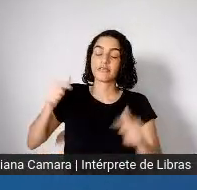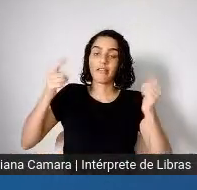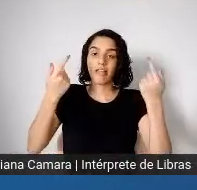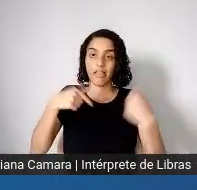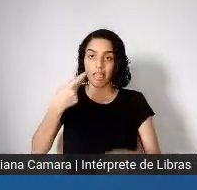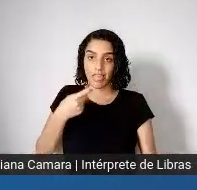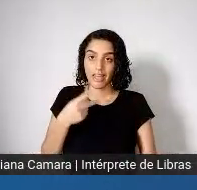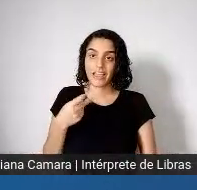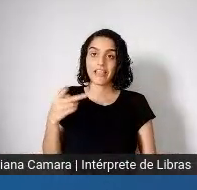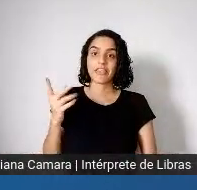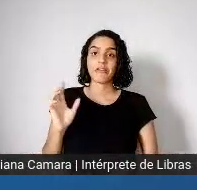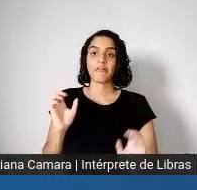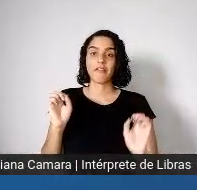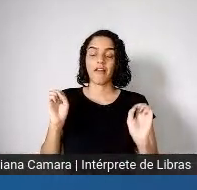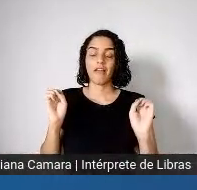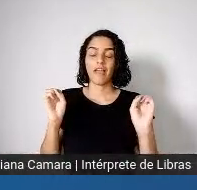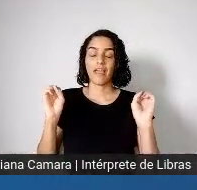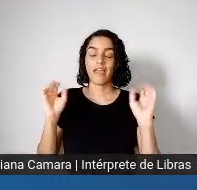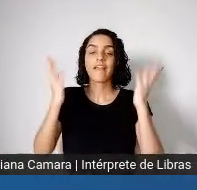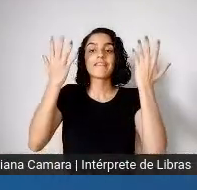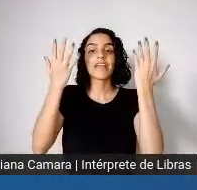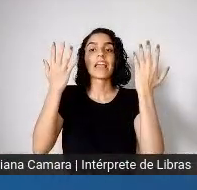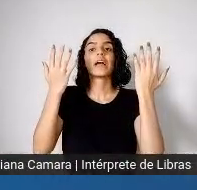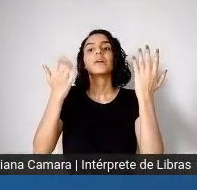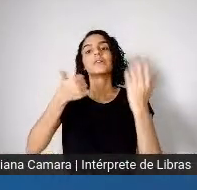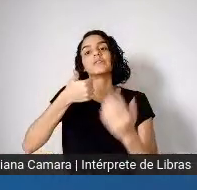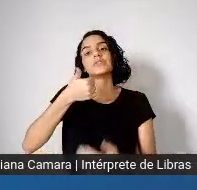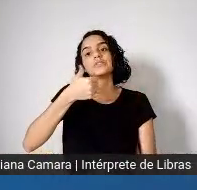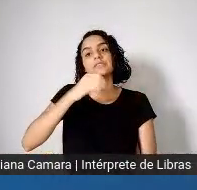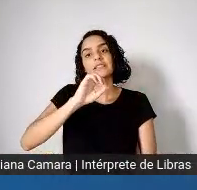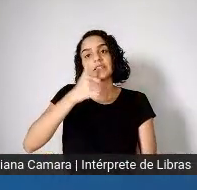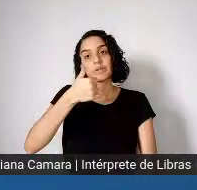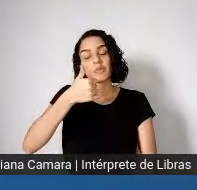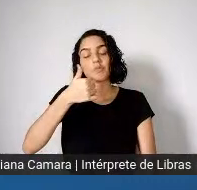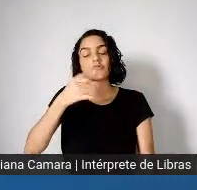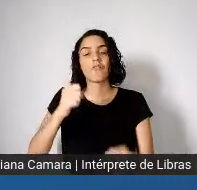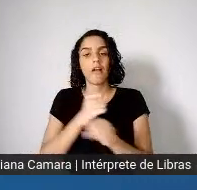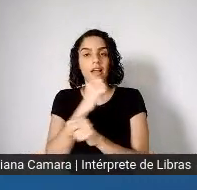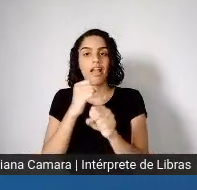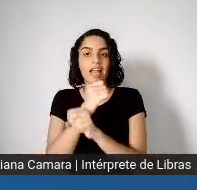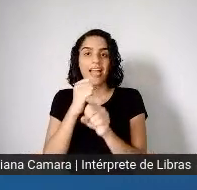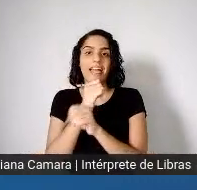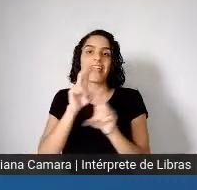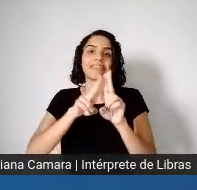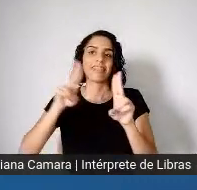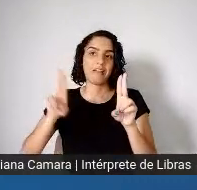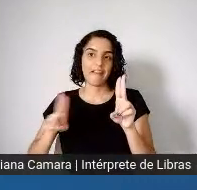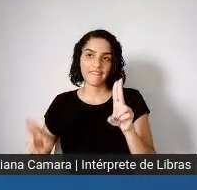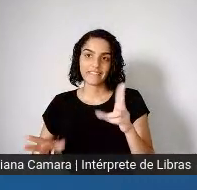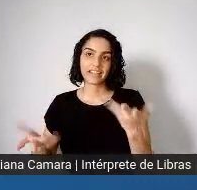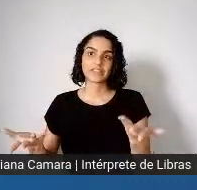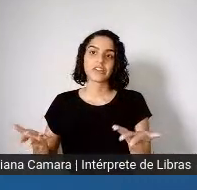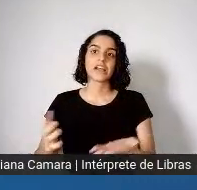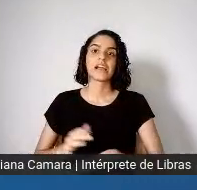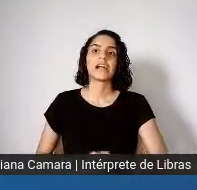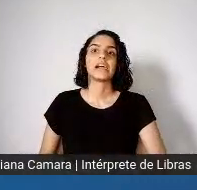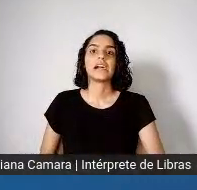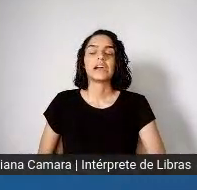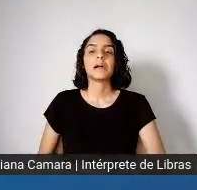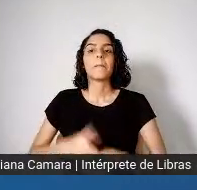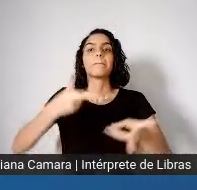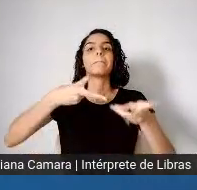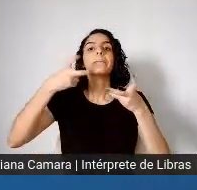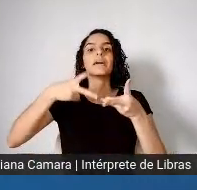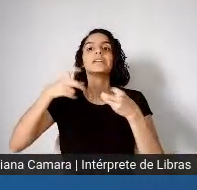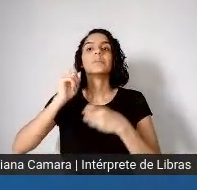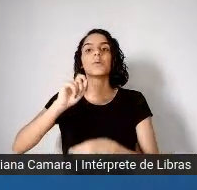anos da Universidade Federal do Rio de Janeiro, vejam, uma universidade